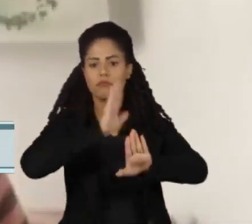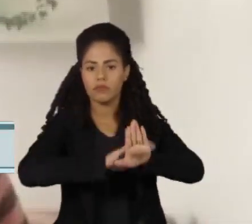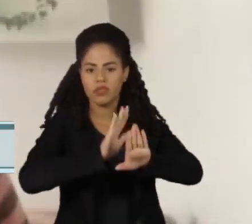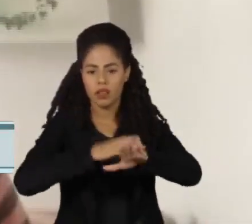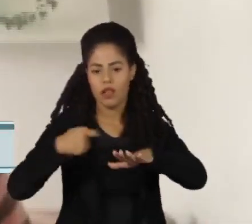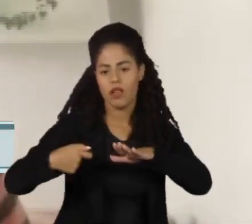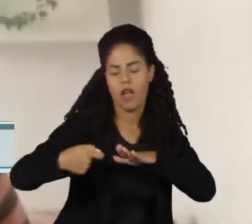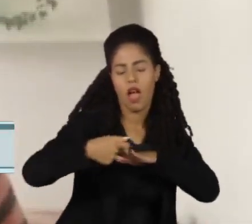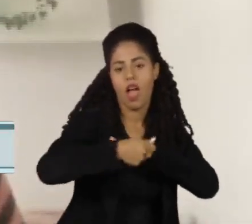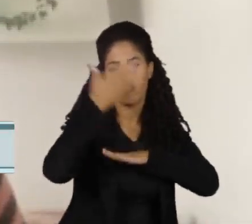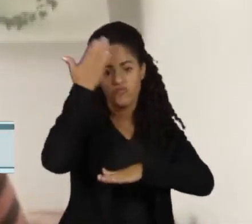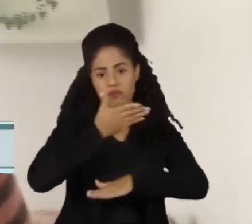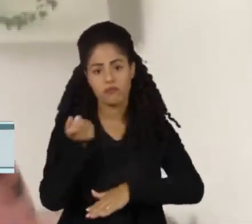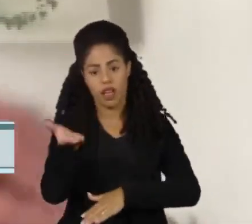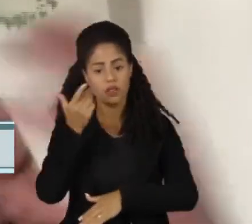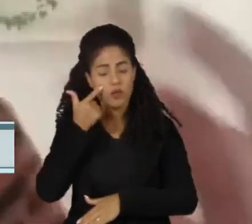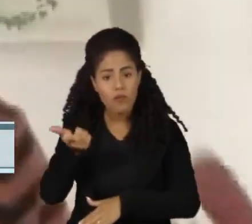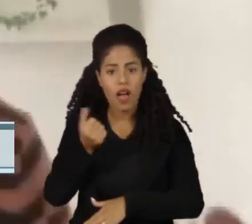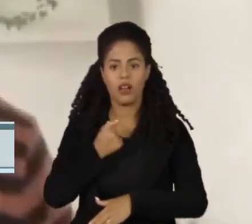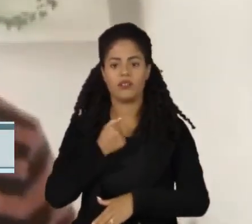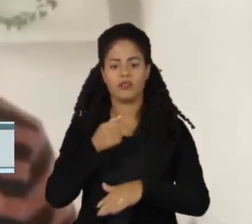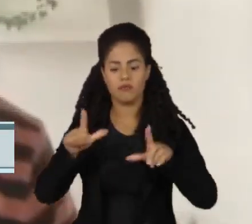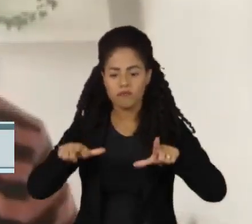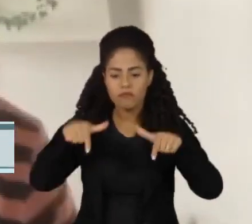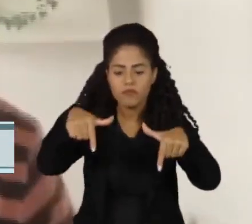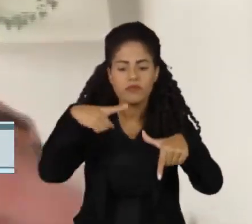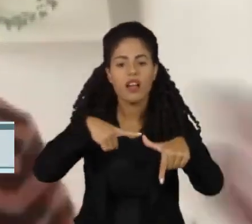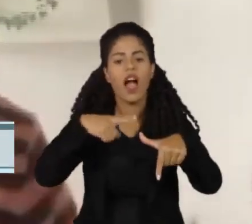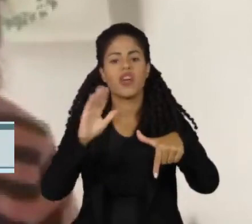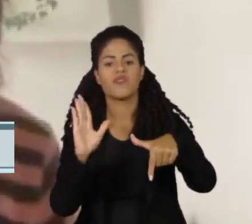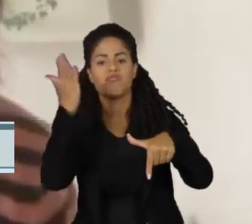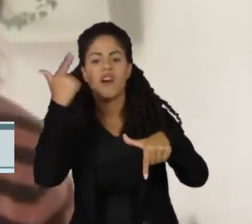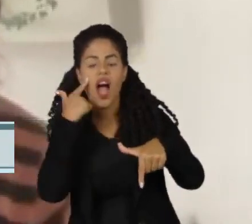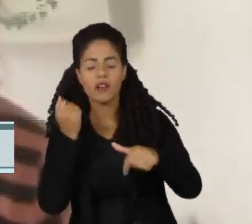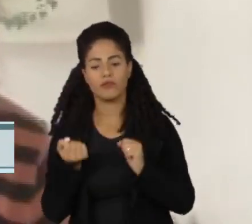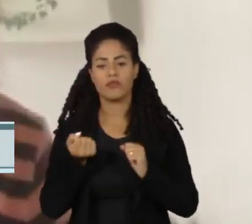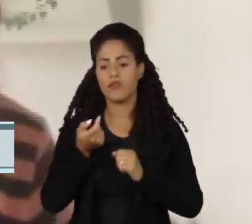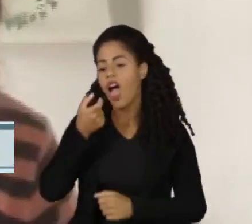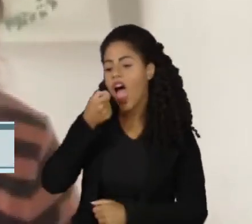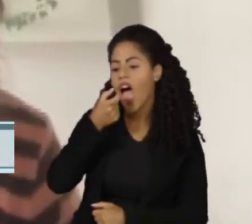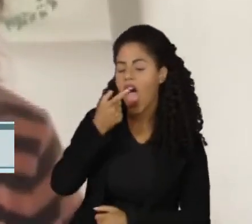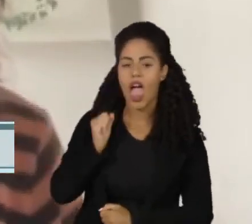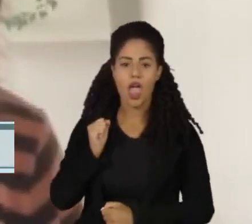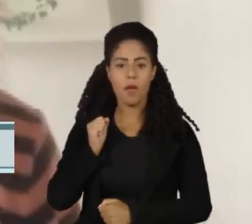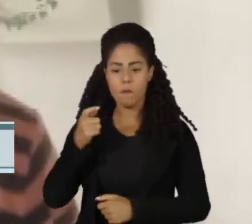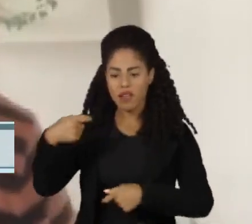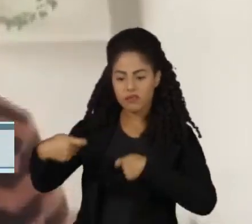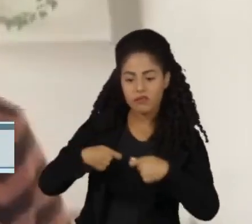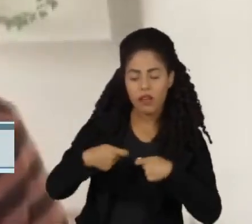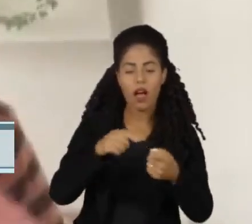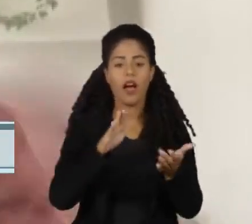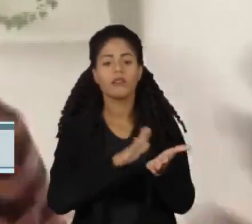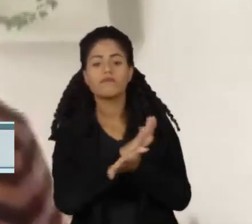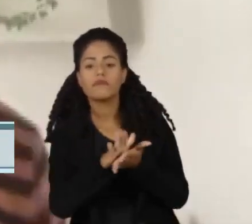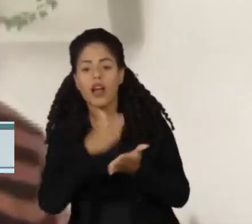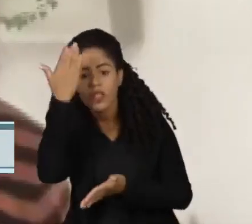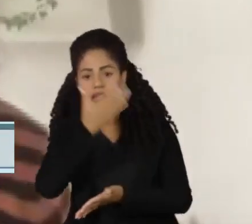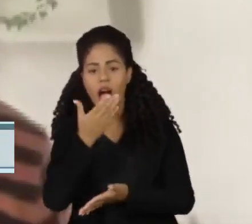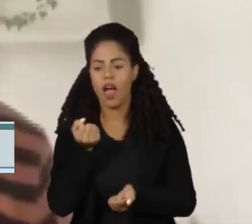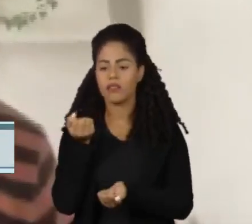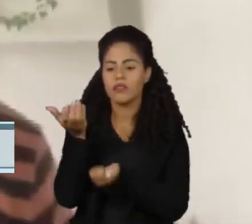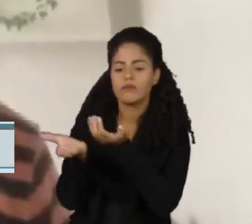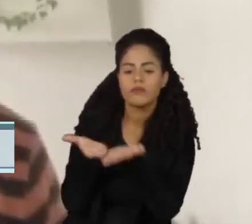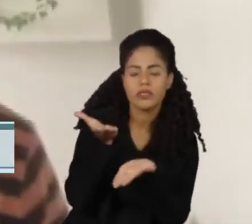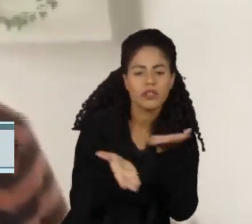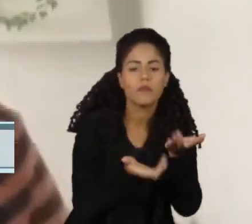comprovante de vacinação falso, tem os remédios que não têm eficácia comprovada, tem tratamentos